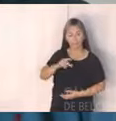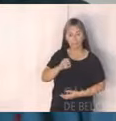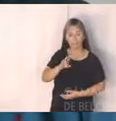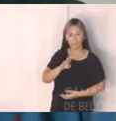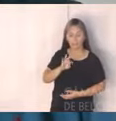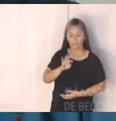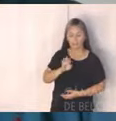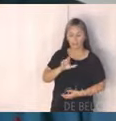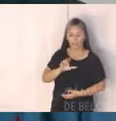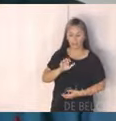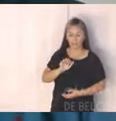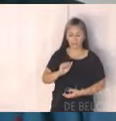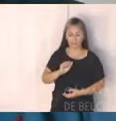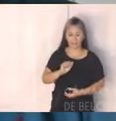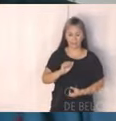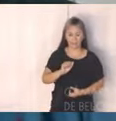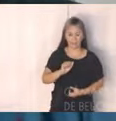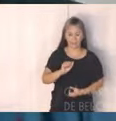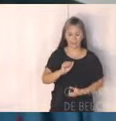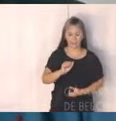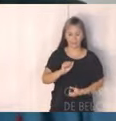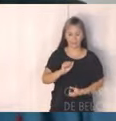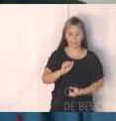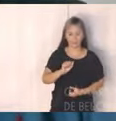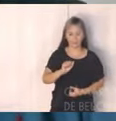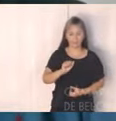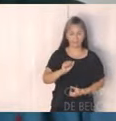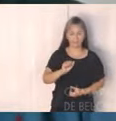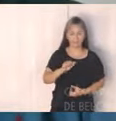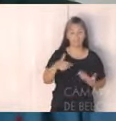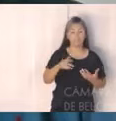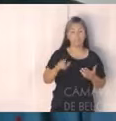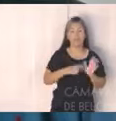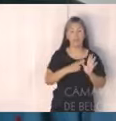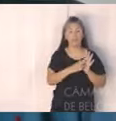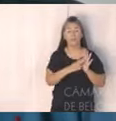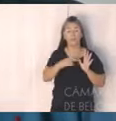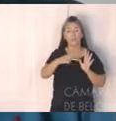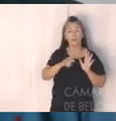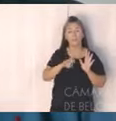Vereadora Marilda também não se encontra presente na reunião. Vereador Pedro Patrus.